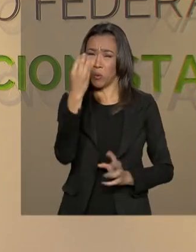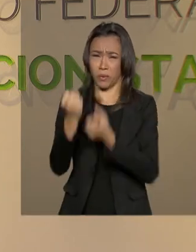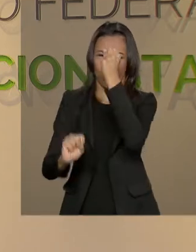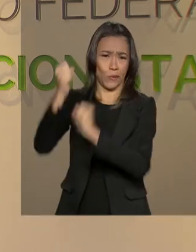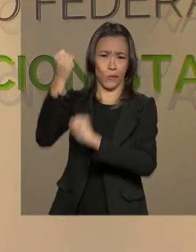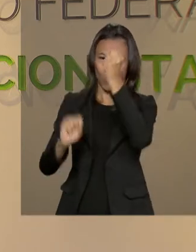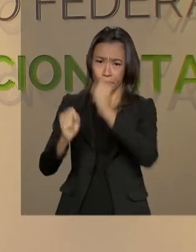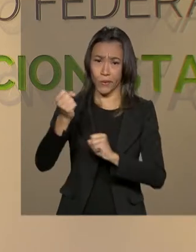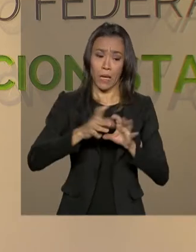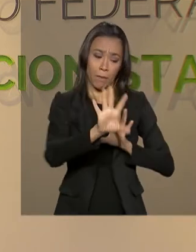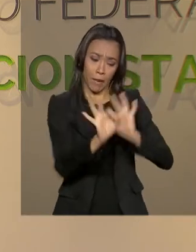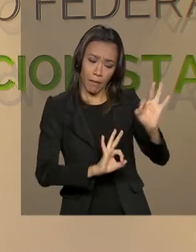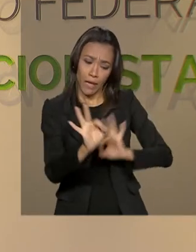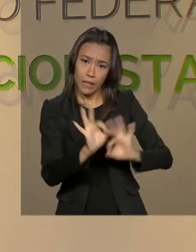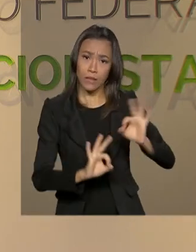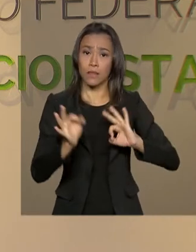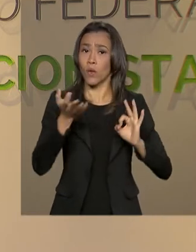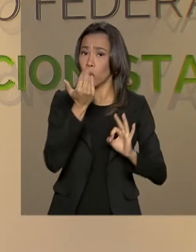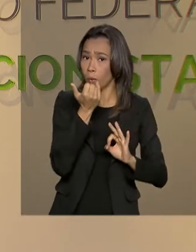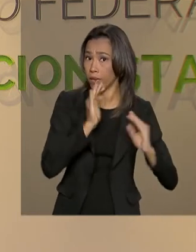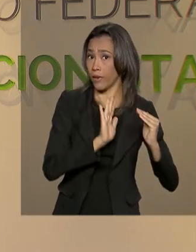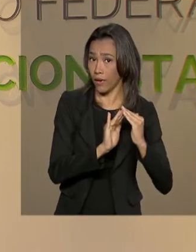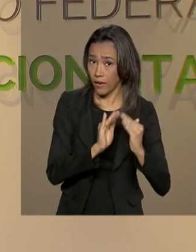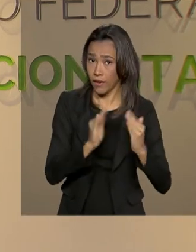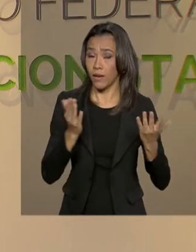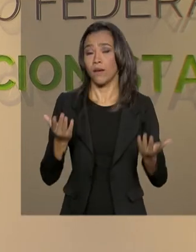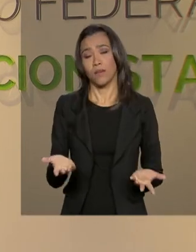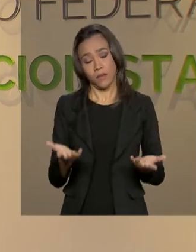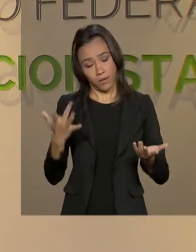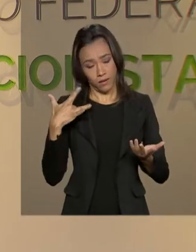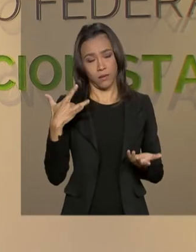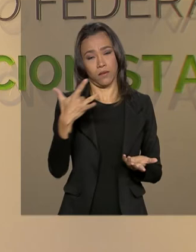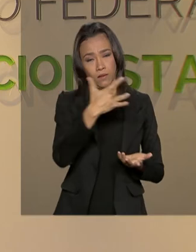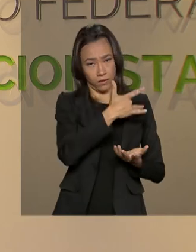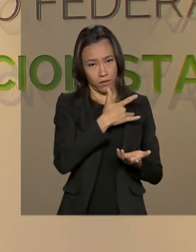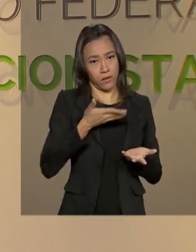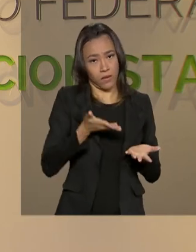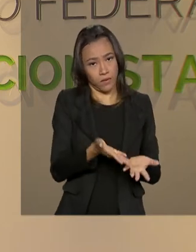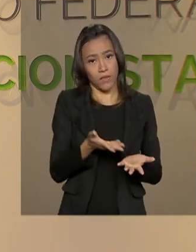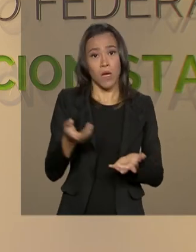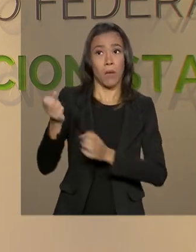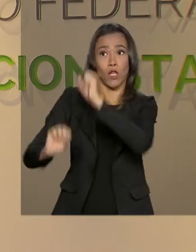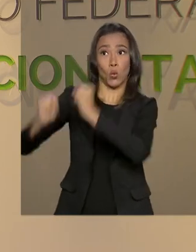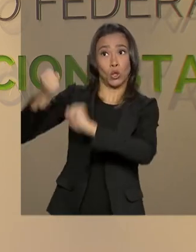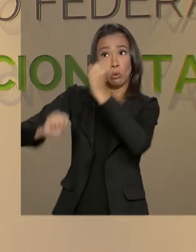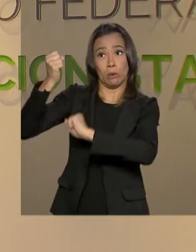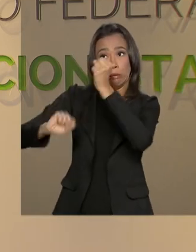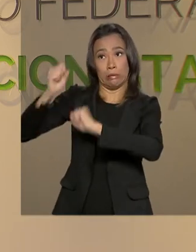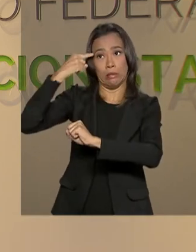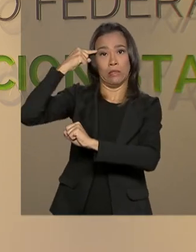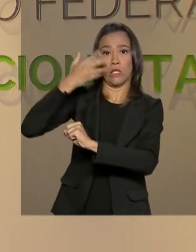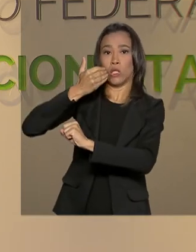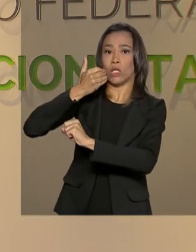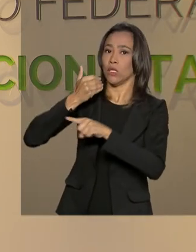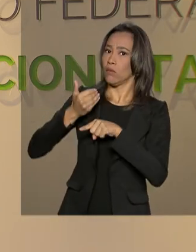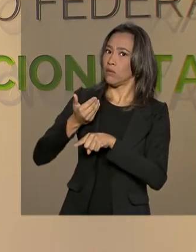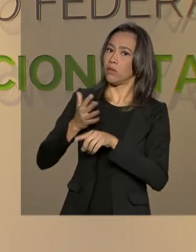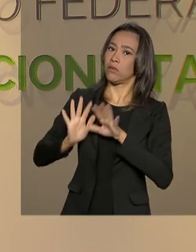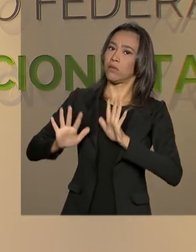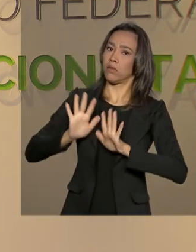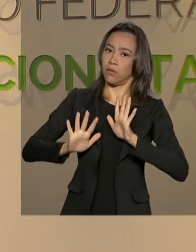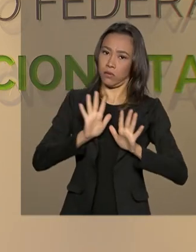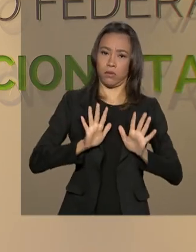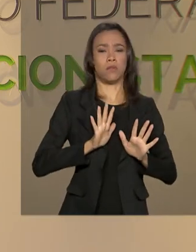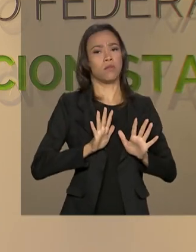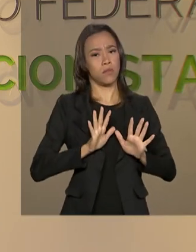fazer as preparações na nossa casa, consumir alimentações que não sejam prontas para consumo no nosso dia a dia.